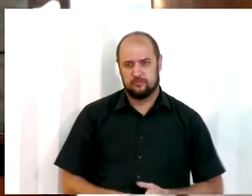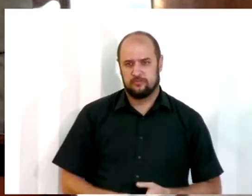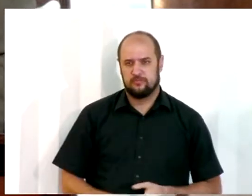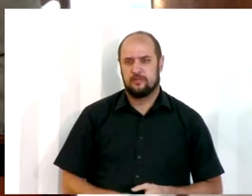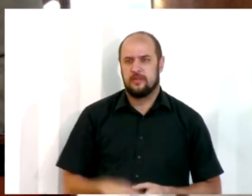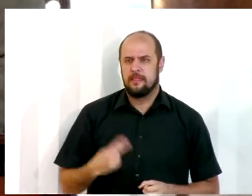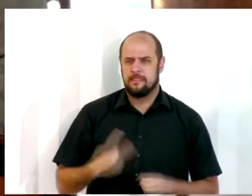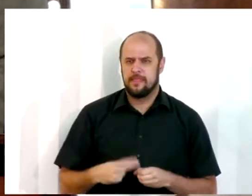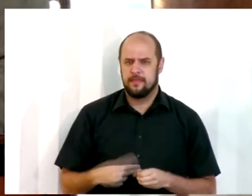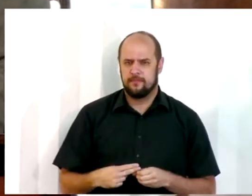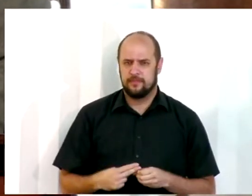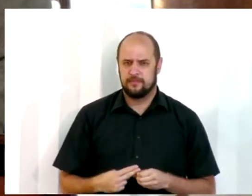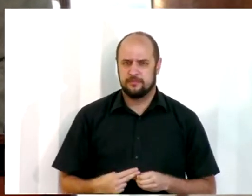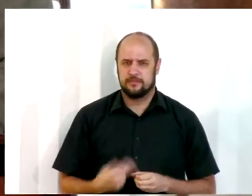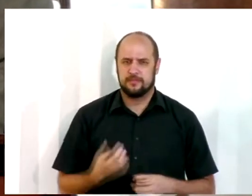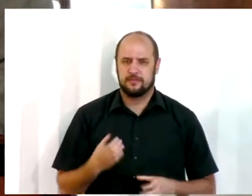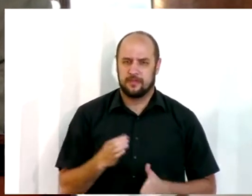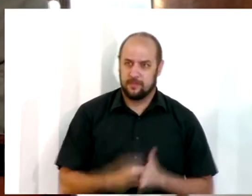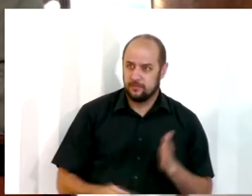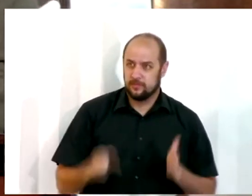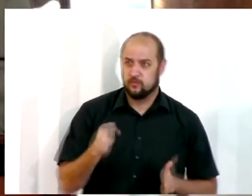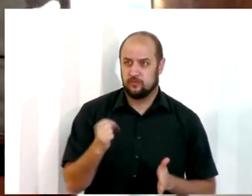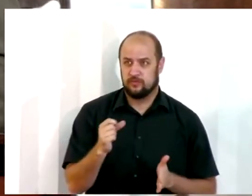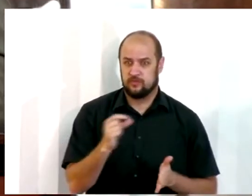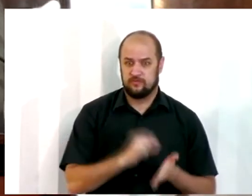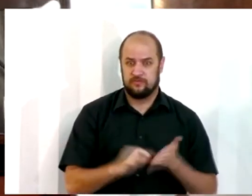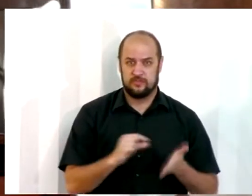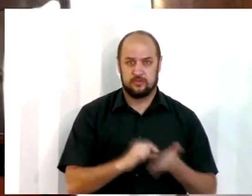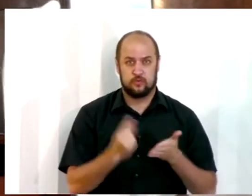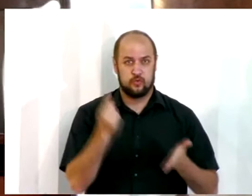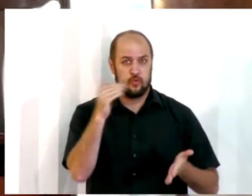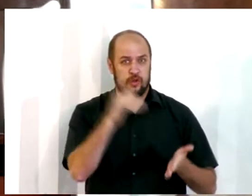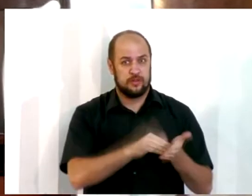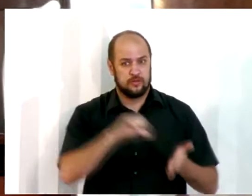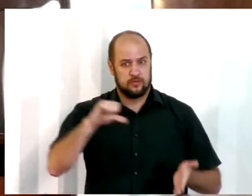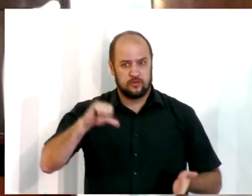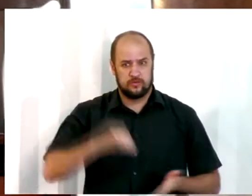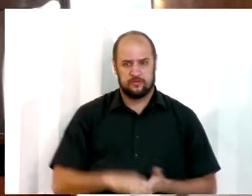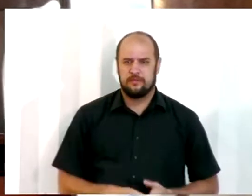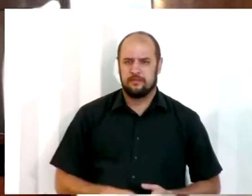Neemias, capítulo 8, dos versos 1 a 9.